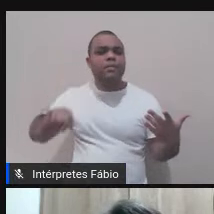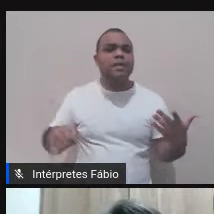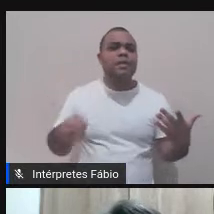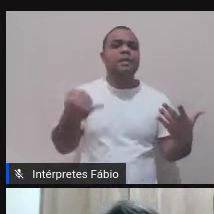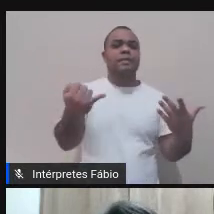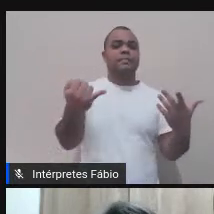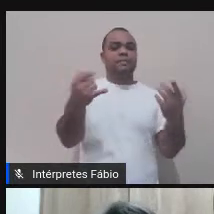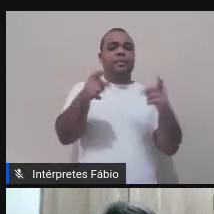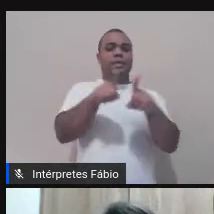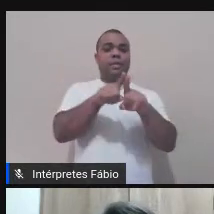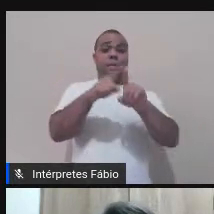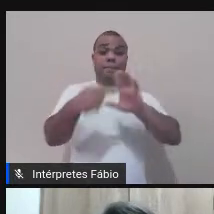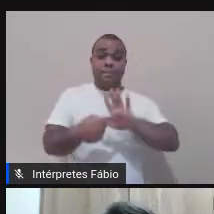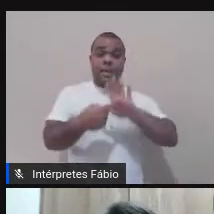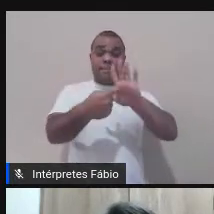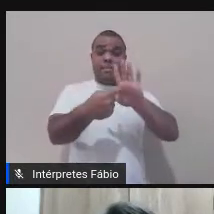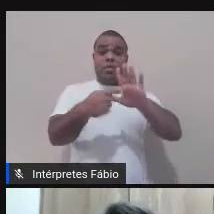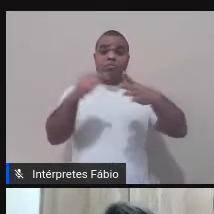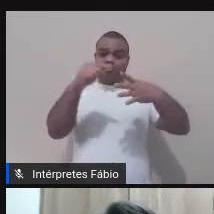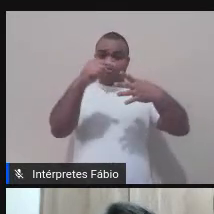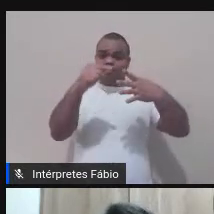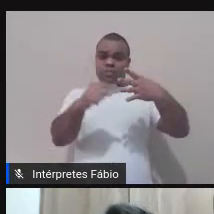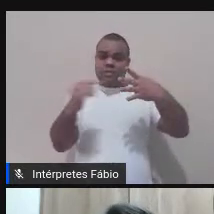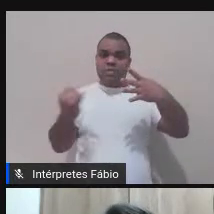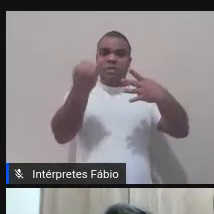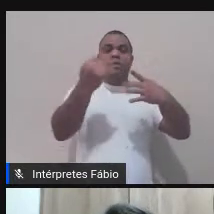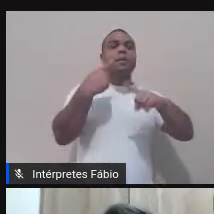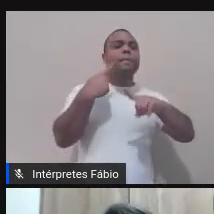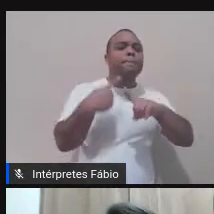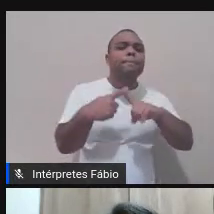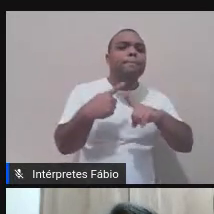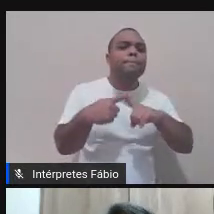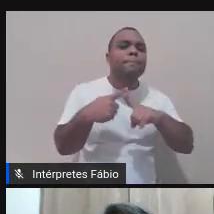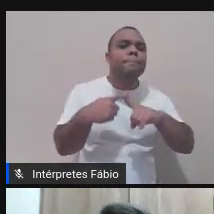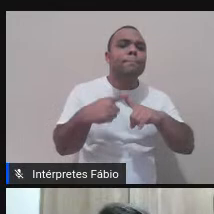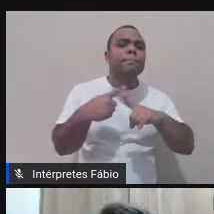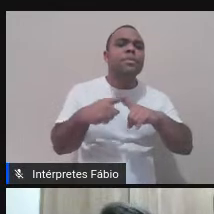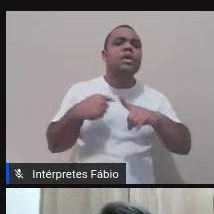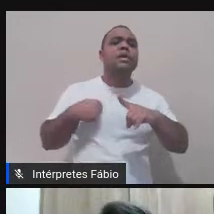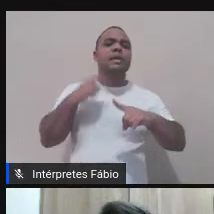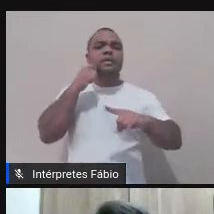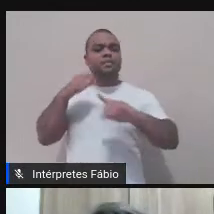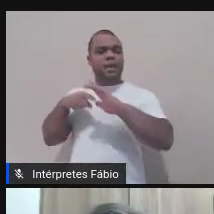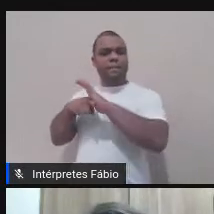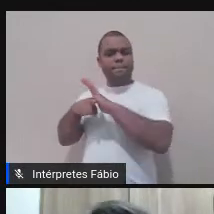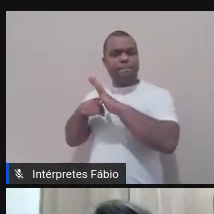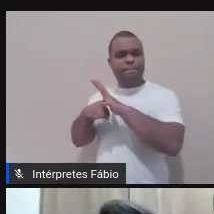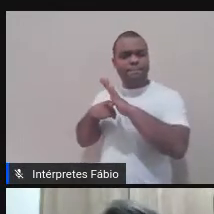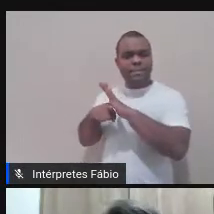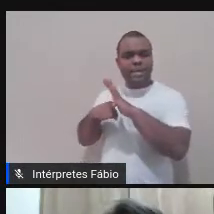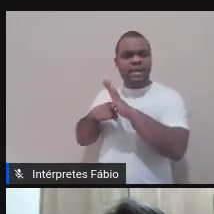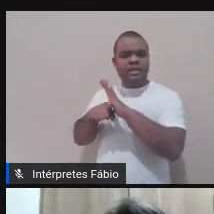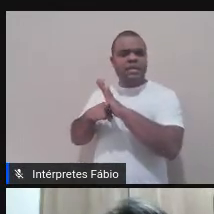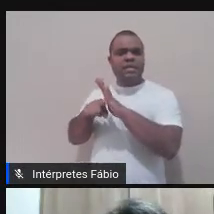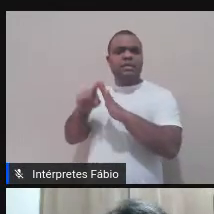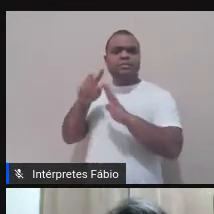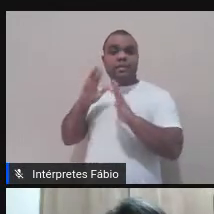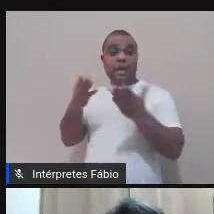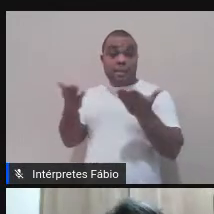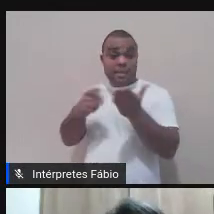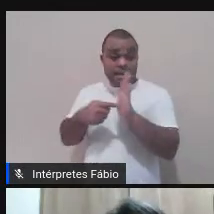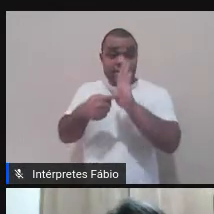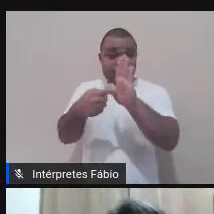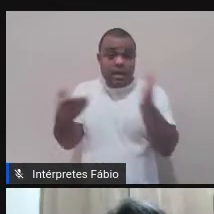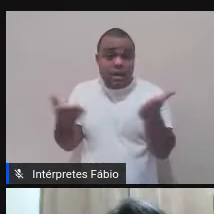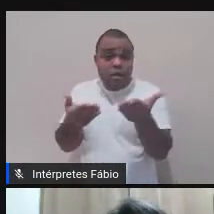literatura, ele foi aberto, mas não por pesquisas minhas pessoais, mas por pesquisas orientando os meus. Por exemplo,